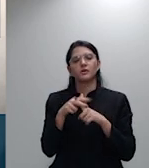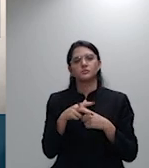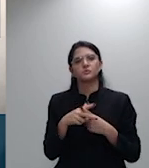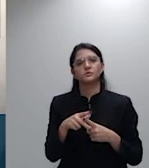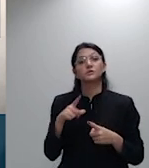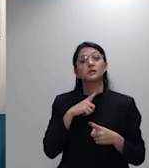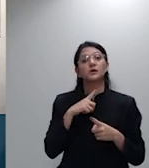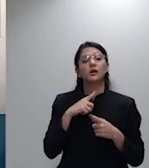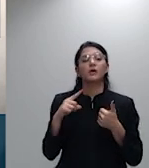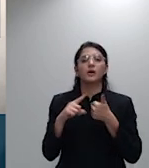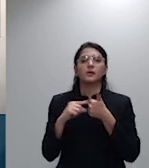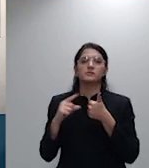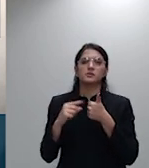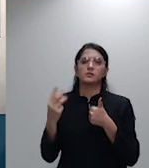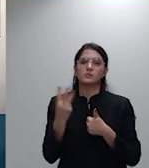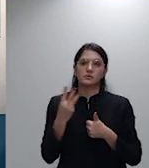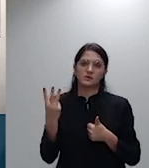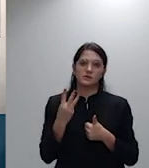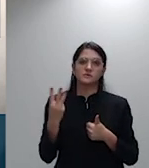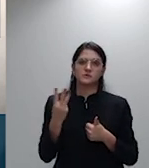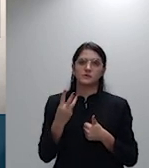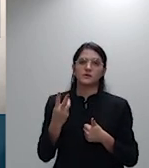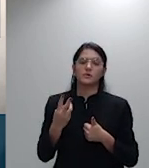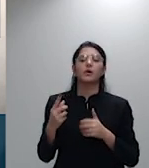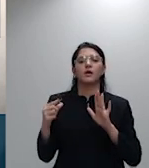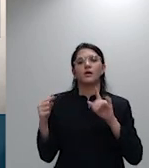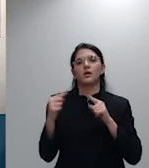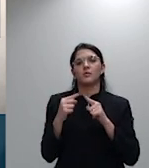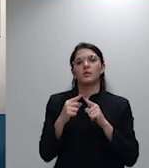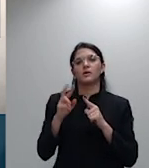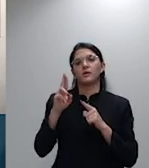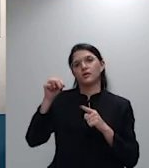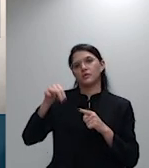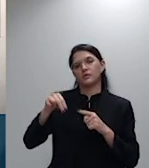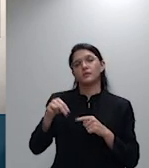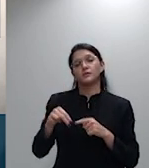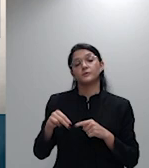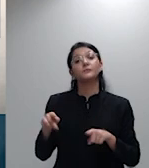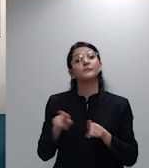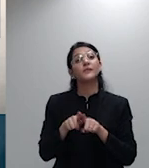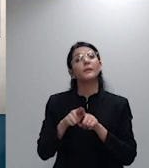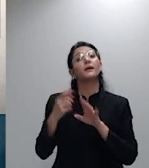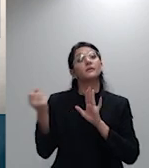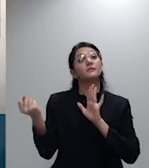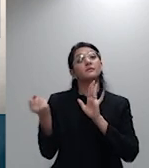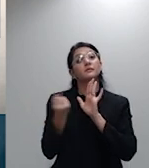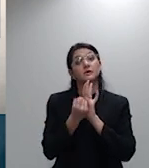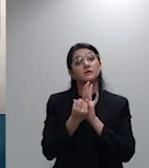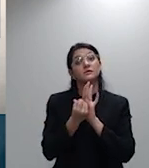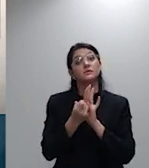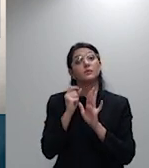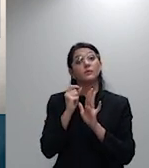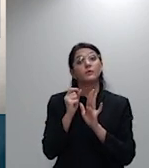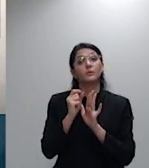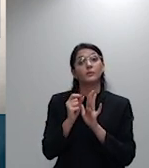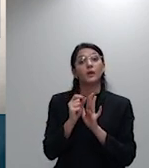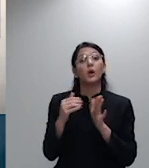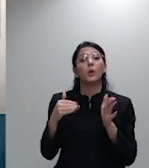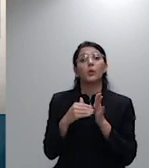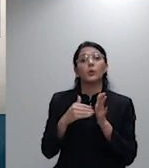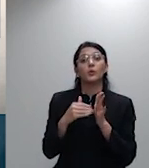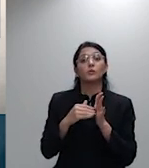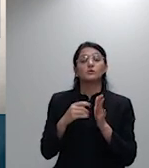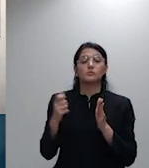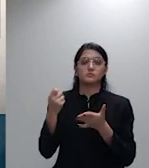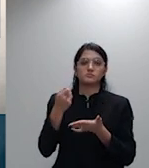RM a fixação de um teto para o valor da última faixa etária visa garantir que os idosos